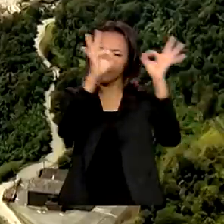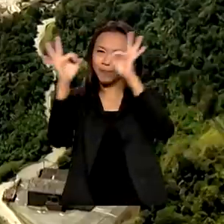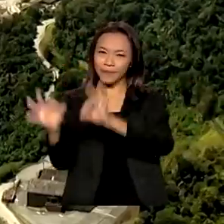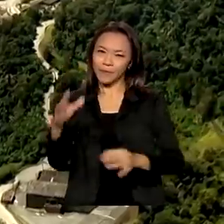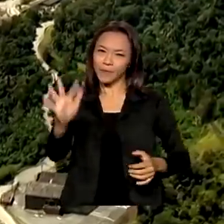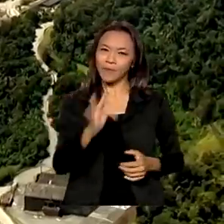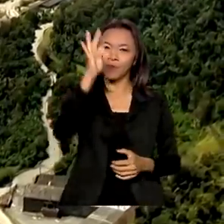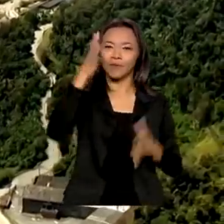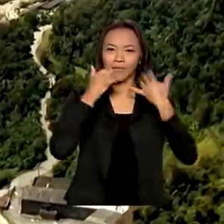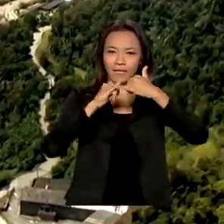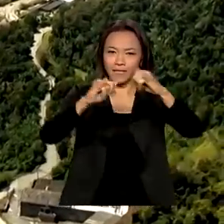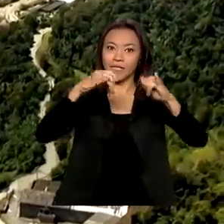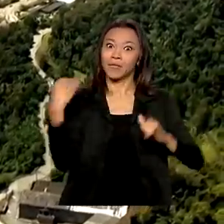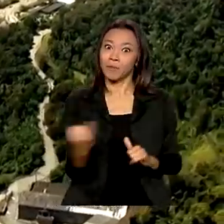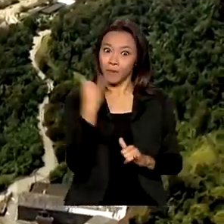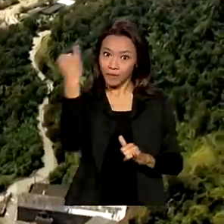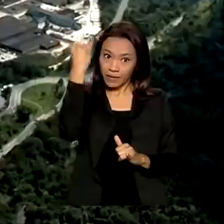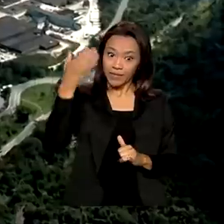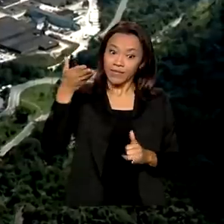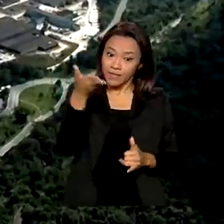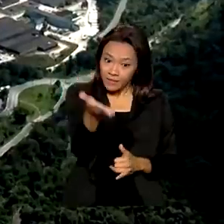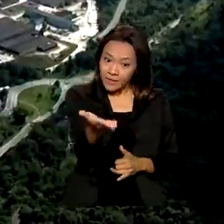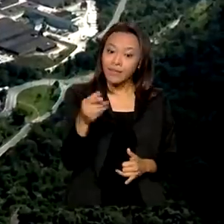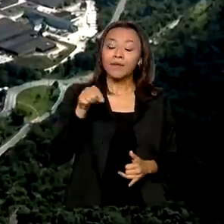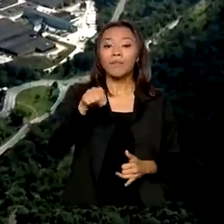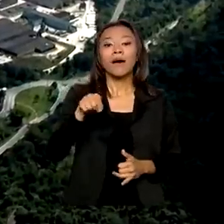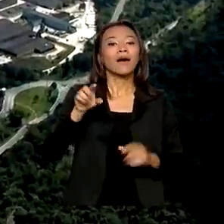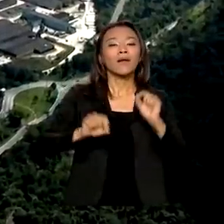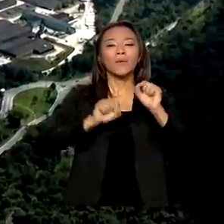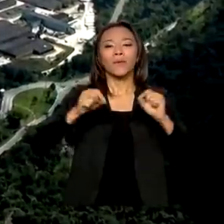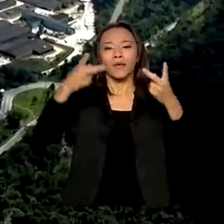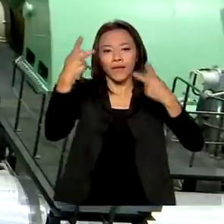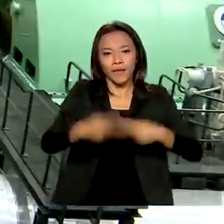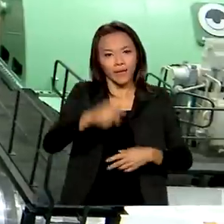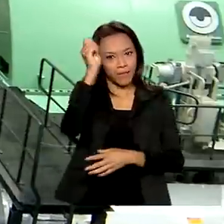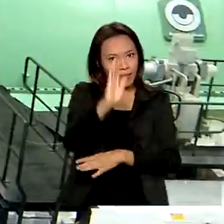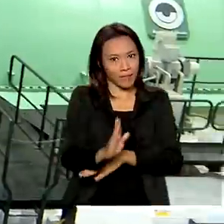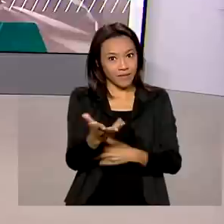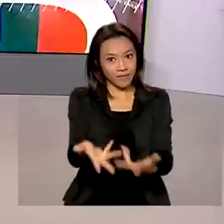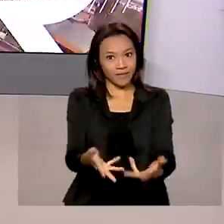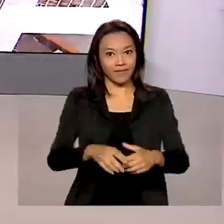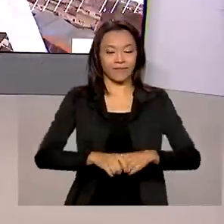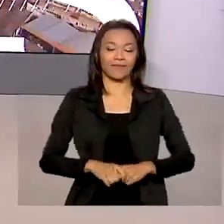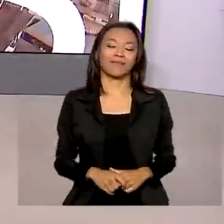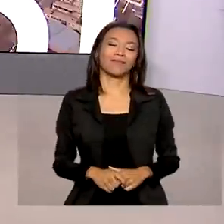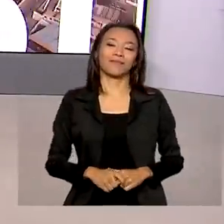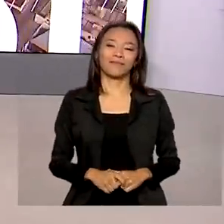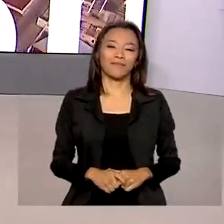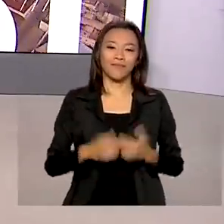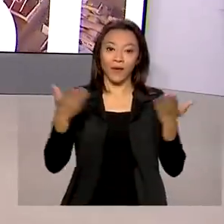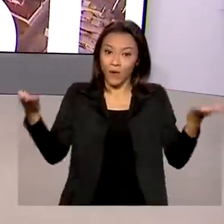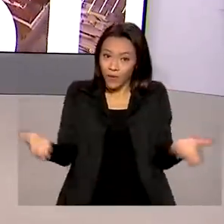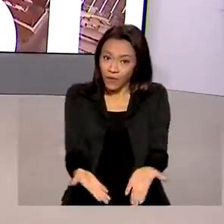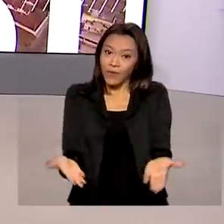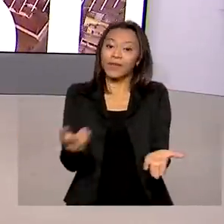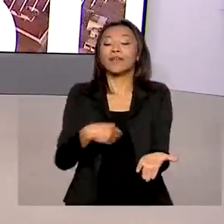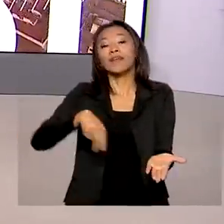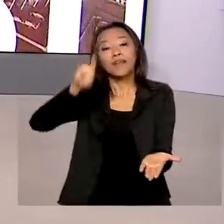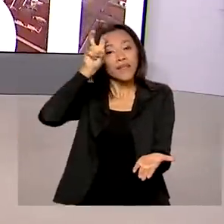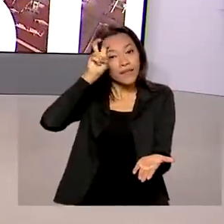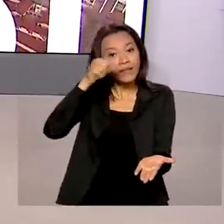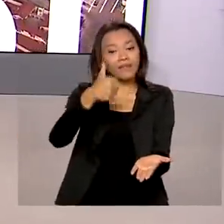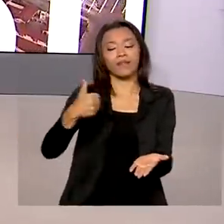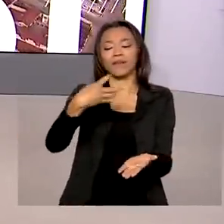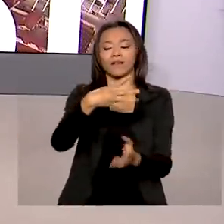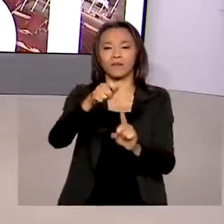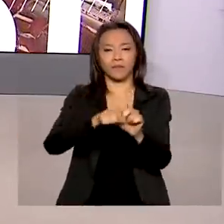a importância da energia nuclear para a matriz elétrica brasileira. A edição desta quinta-feira,